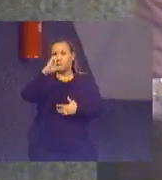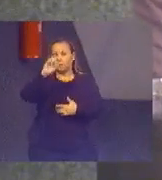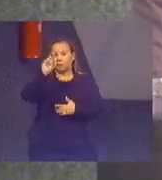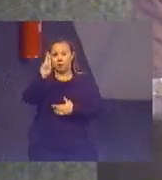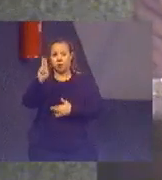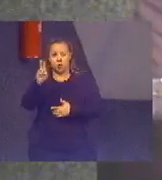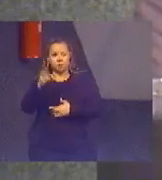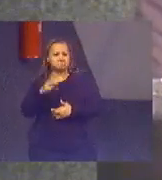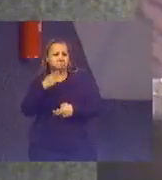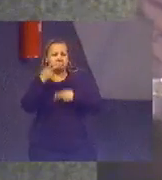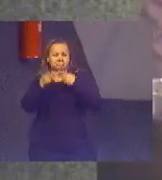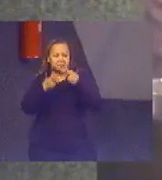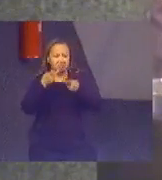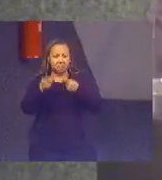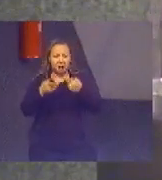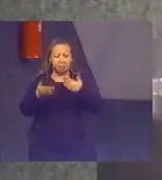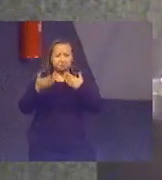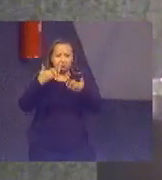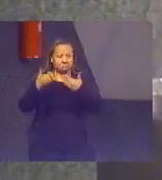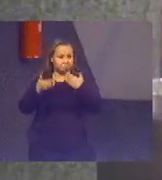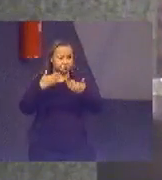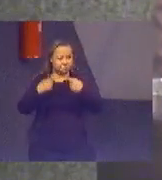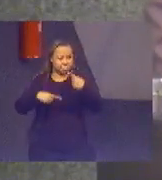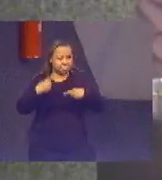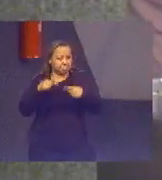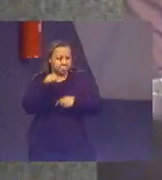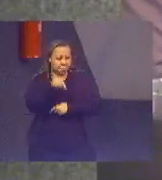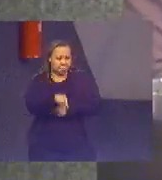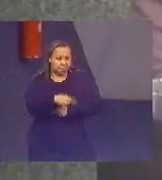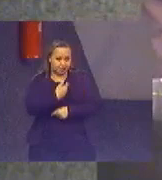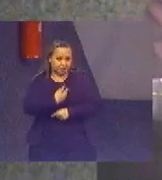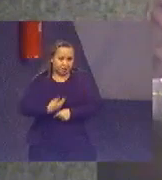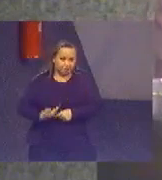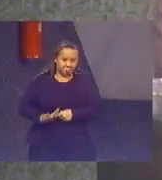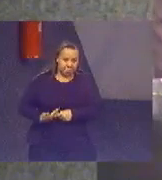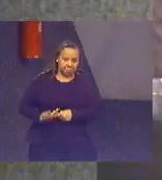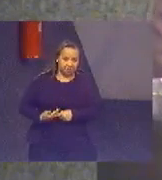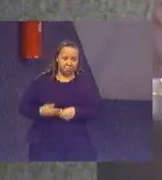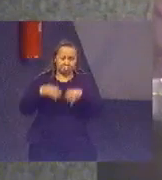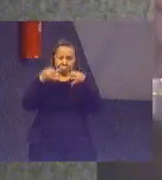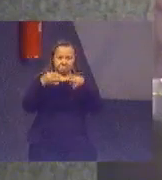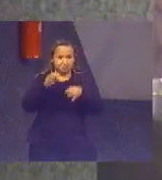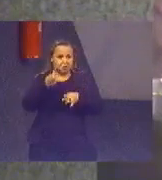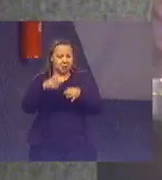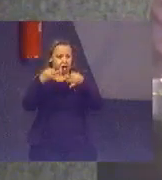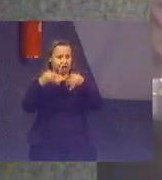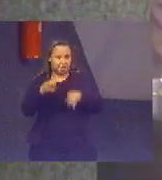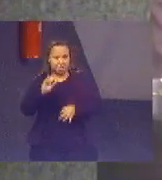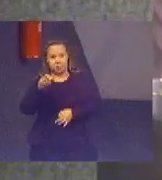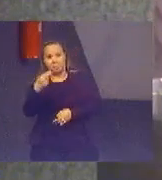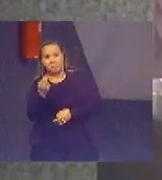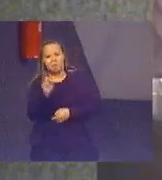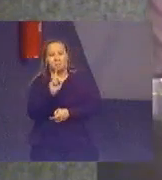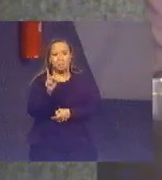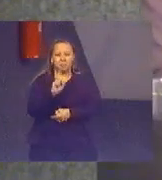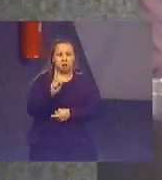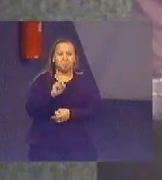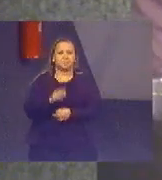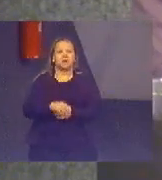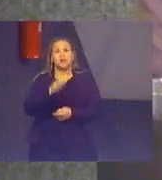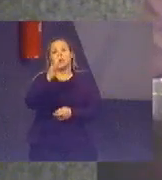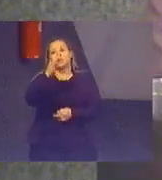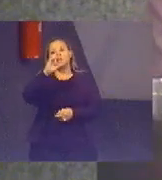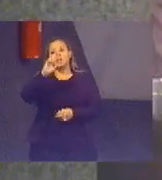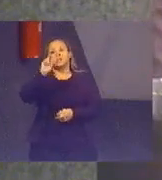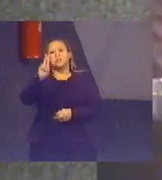entrar no mérito se determinada ação governamental é a mais adequada. O Tribunal de Contas da União ele verifica